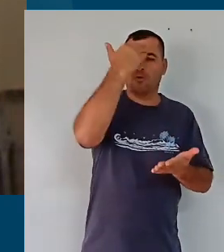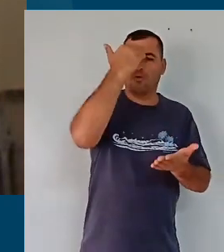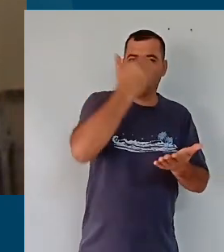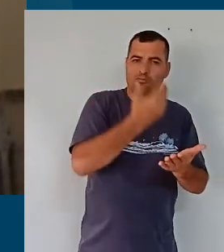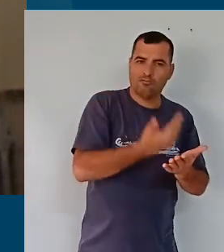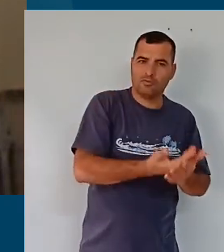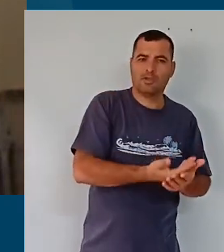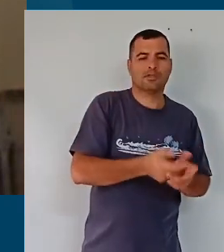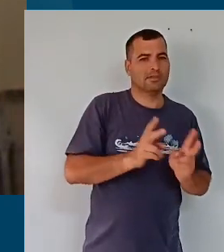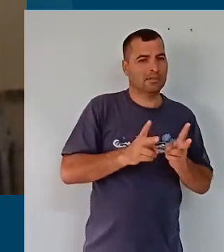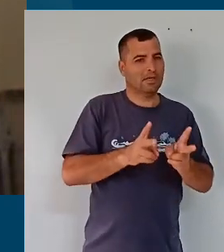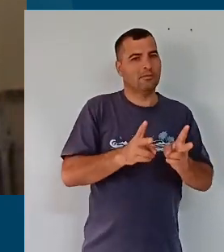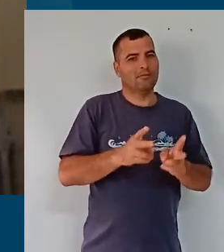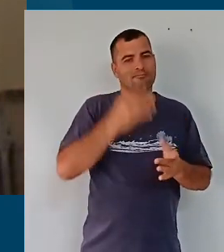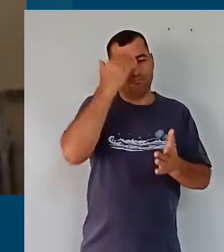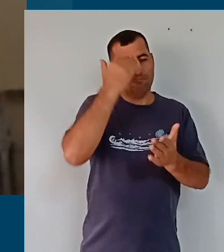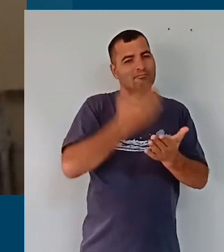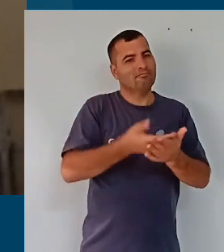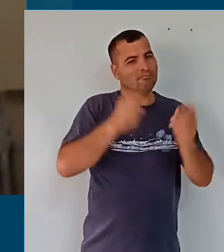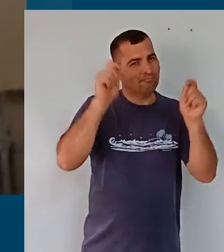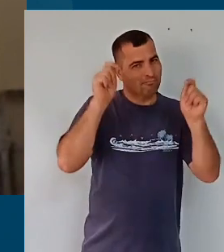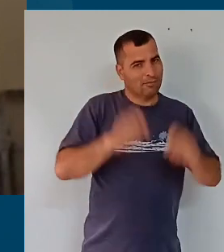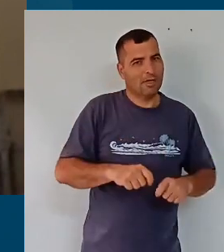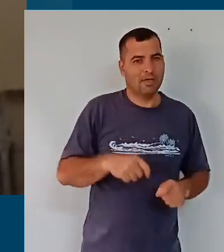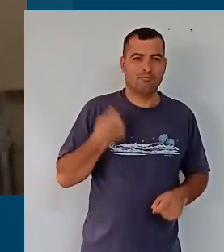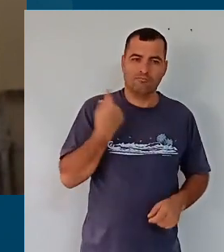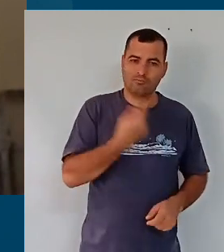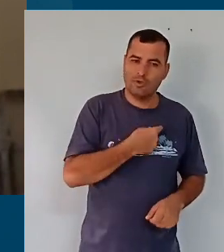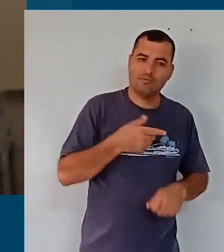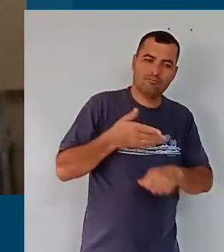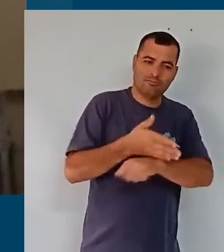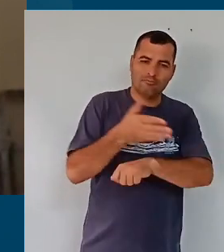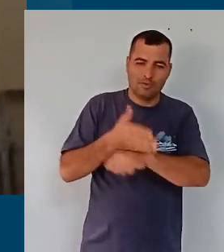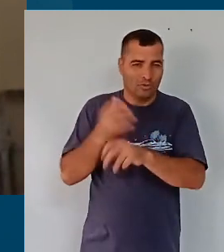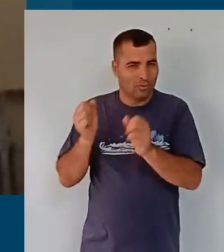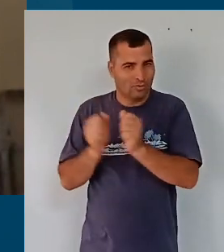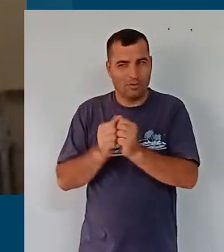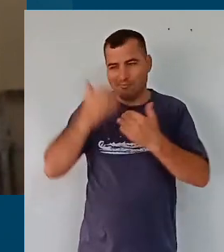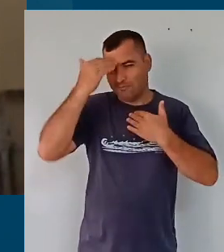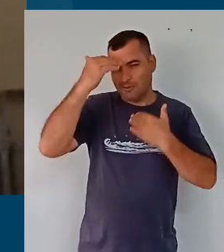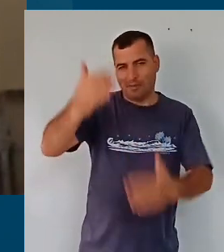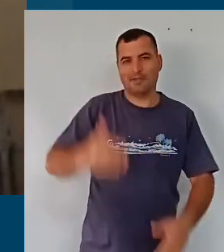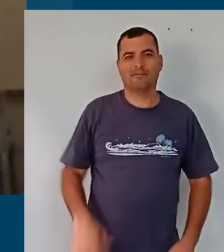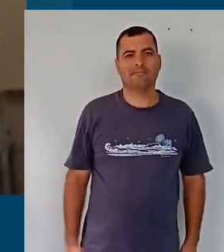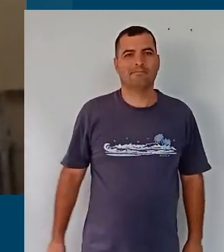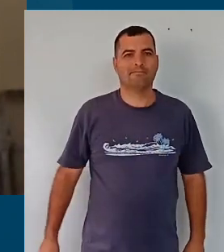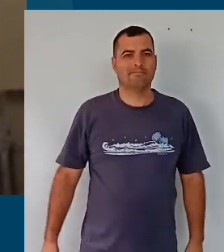pela confiança e por acreditar que é possível a construção coletiva. Muito obrigado.